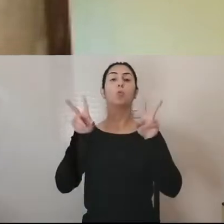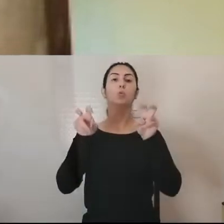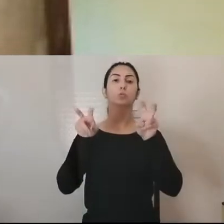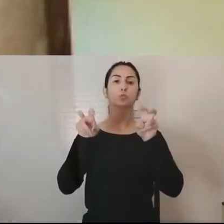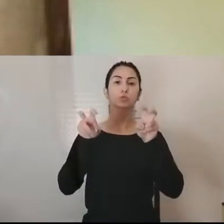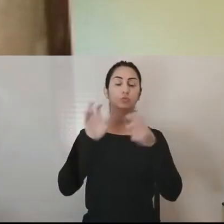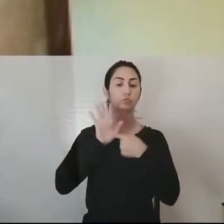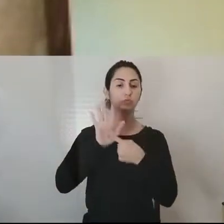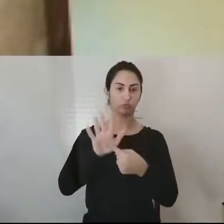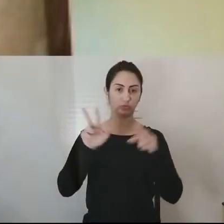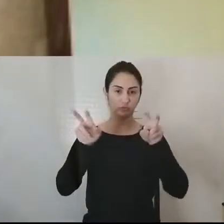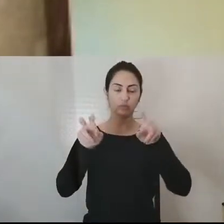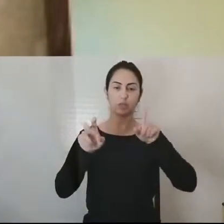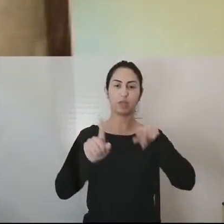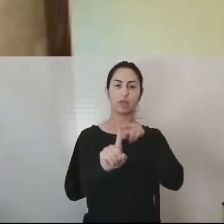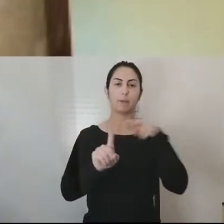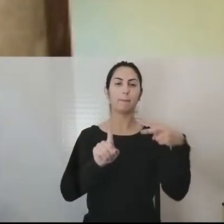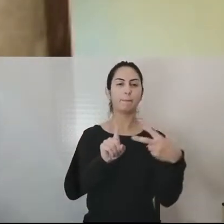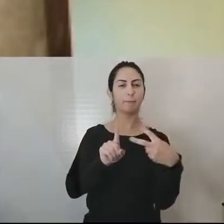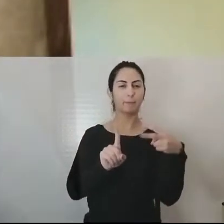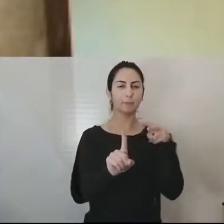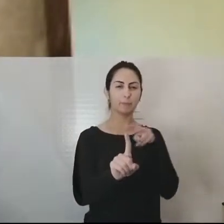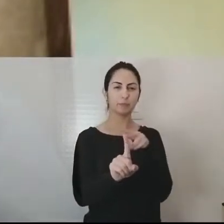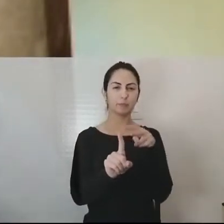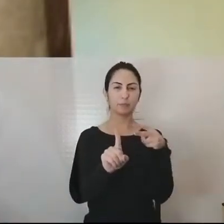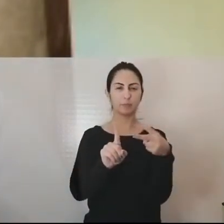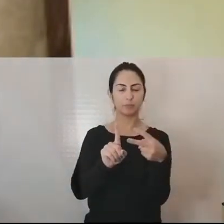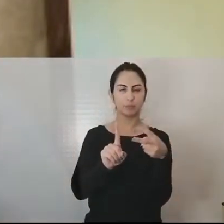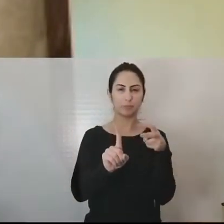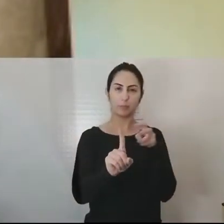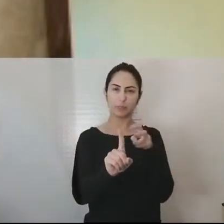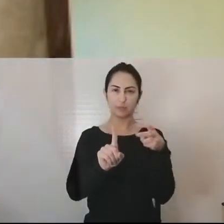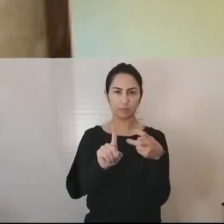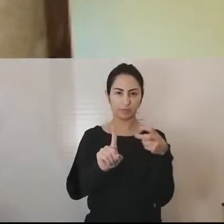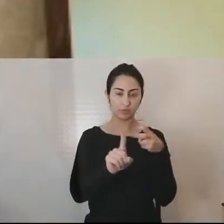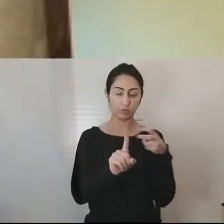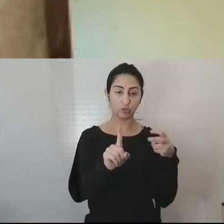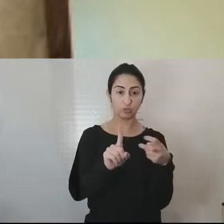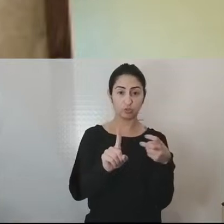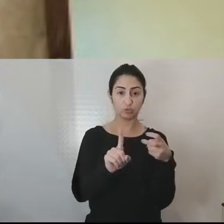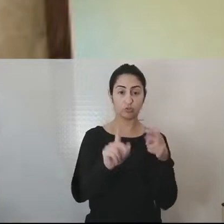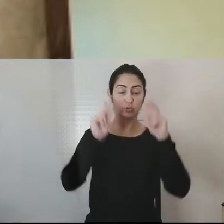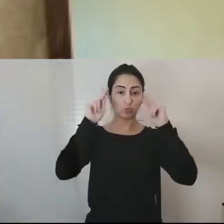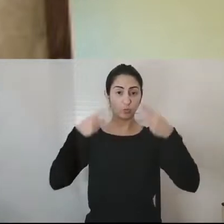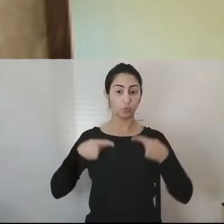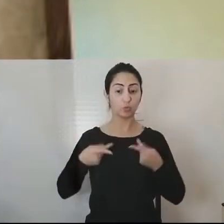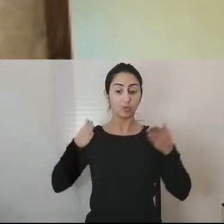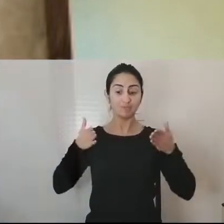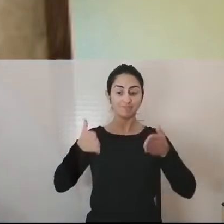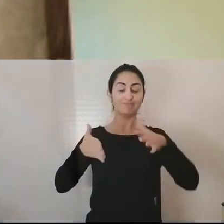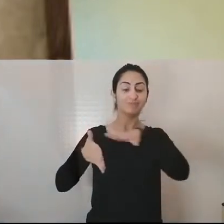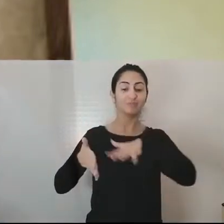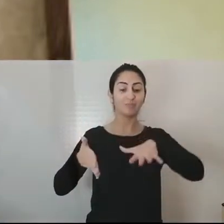é Perspectivas Subjetivas e Humanísticas em Contextos de Violência.